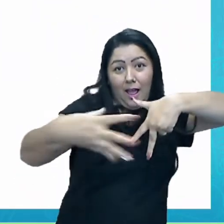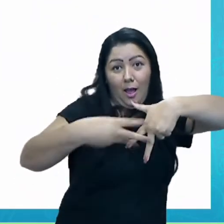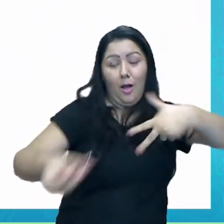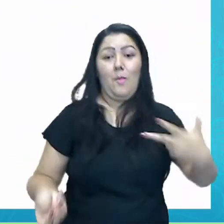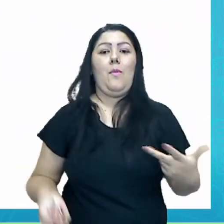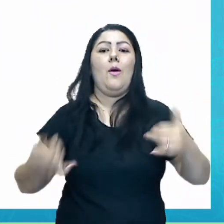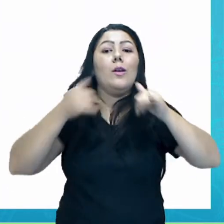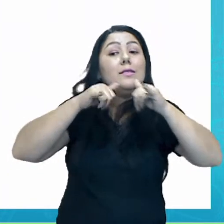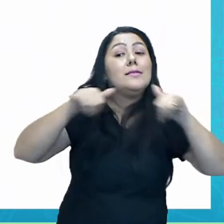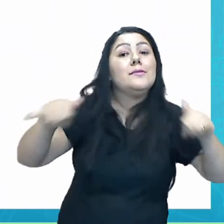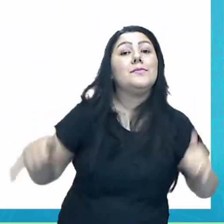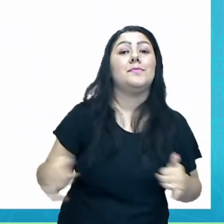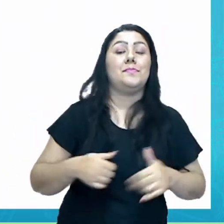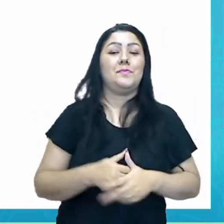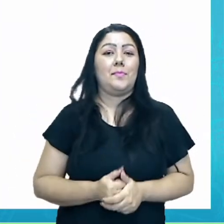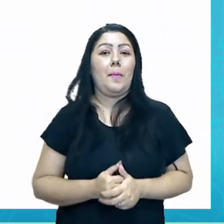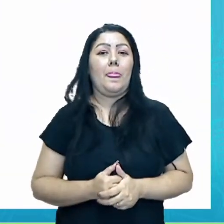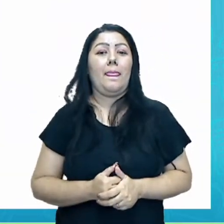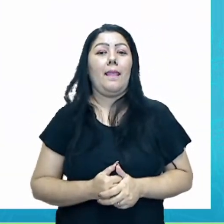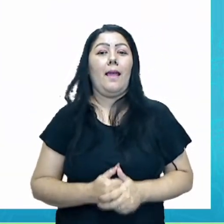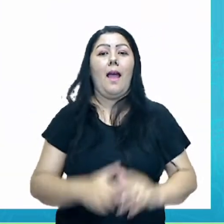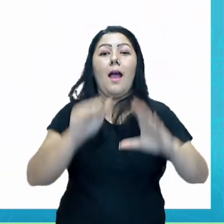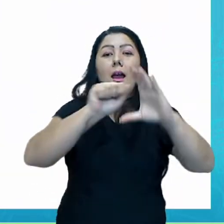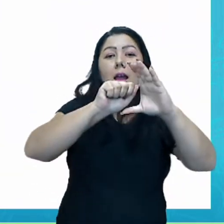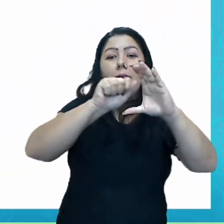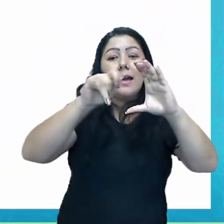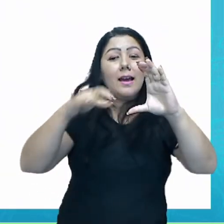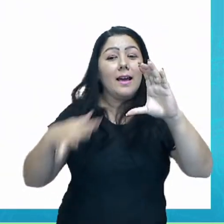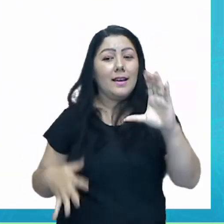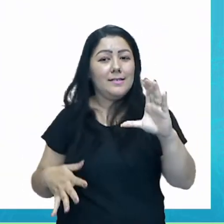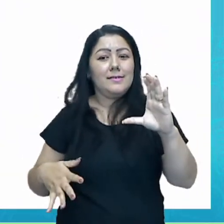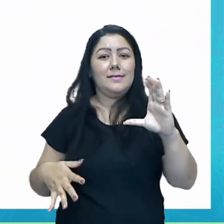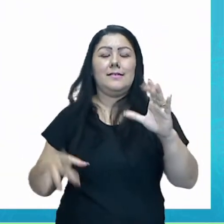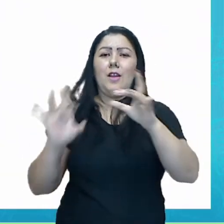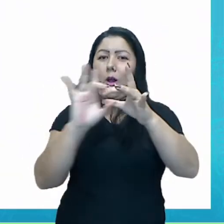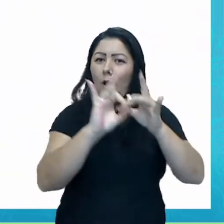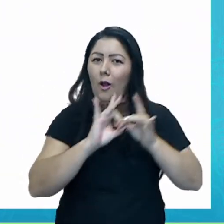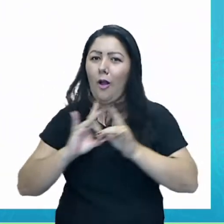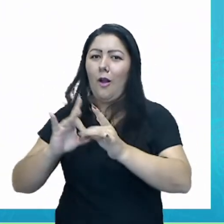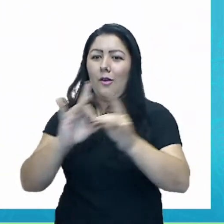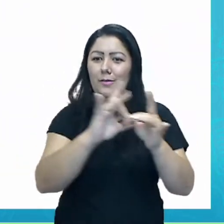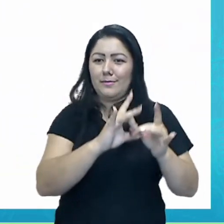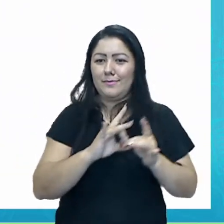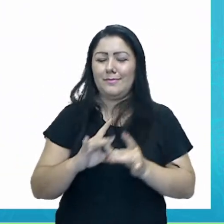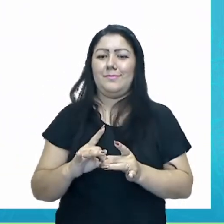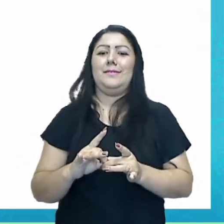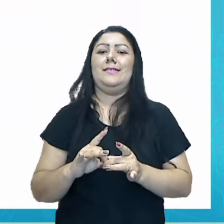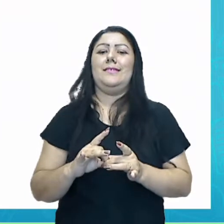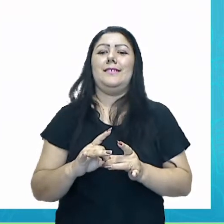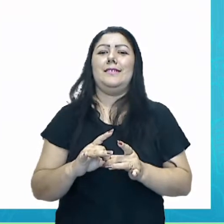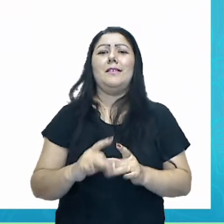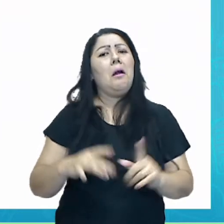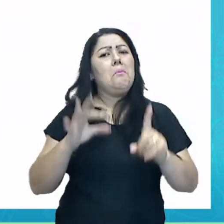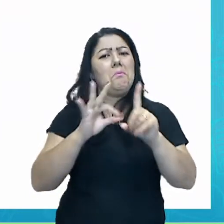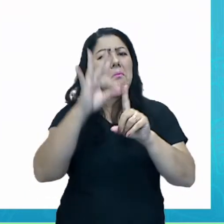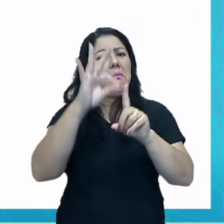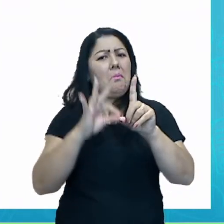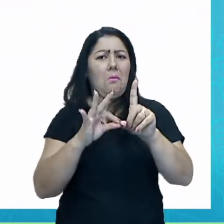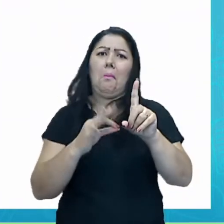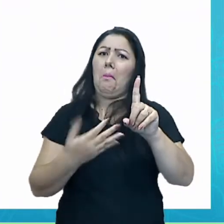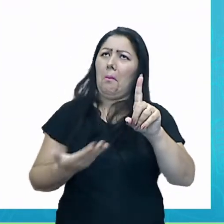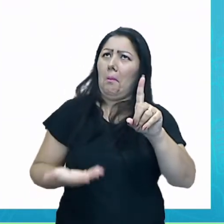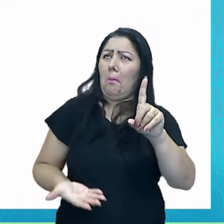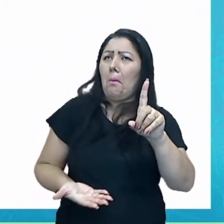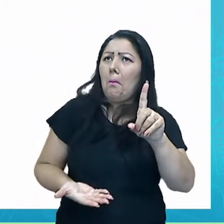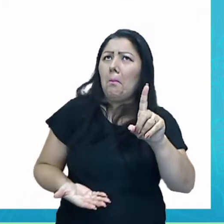identifique suas características, efeitos, harmonia e temperatura. Temperatura da cor. Olha só.